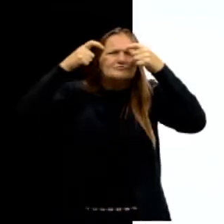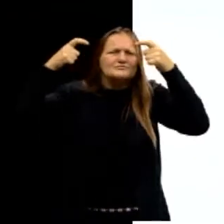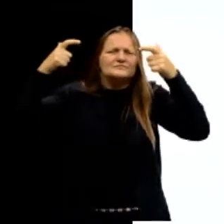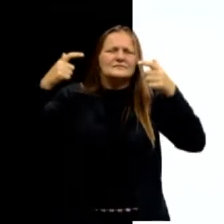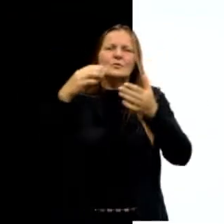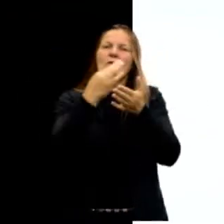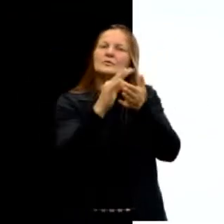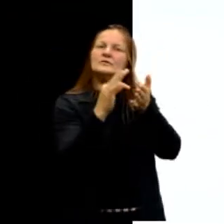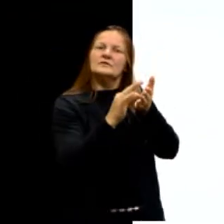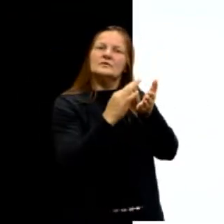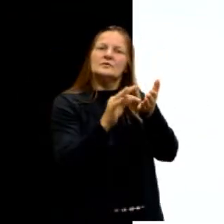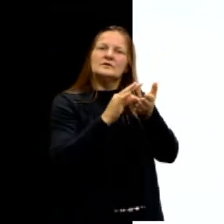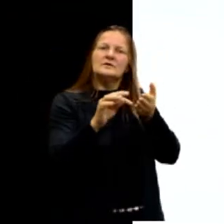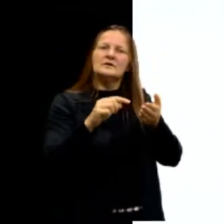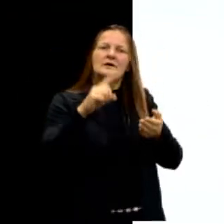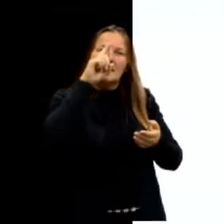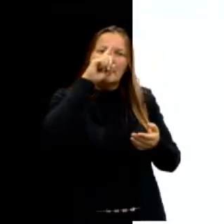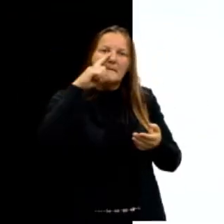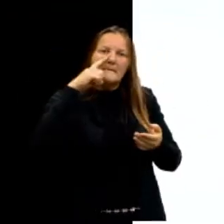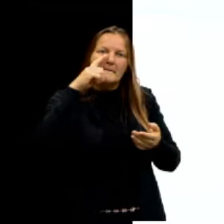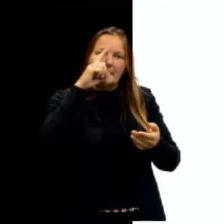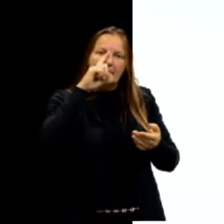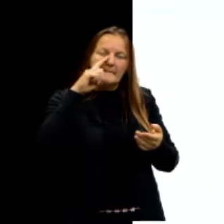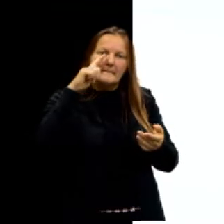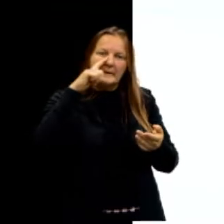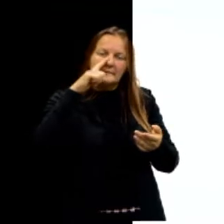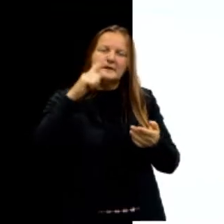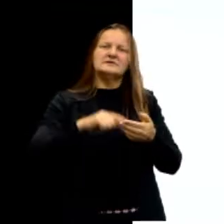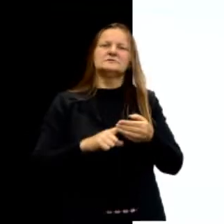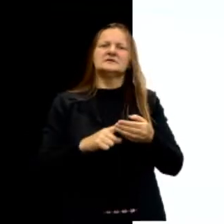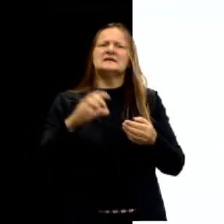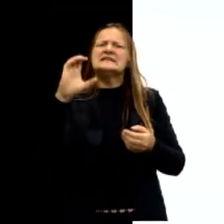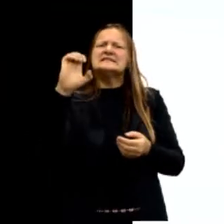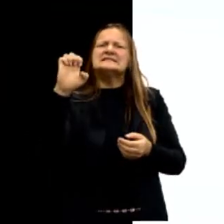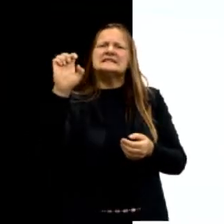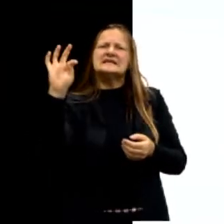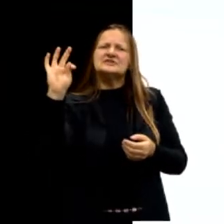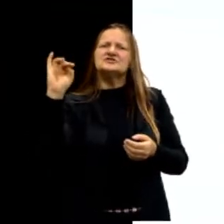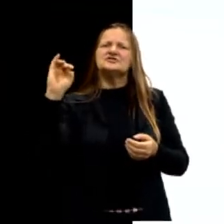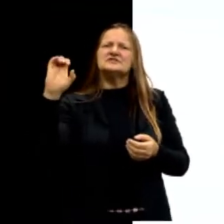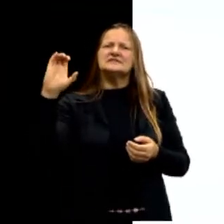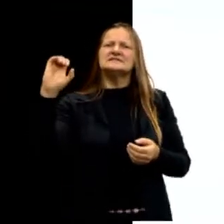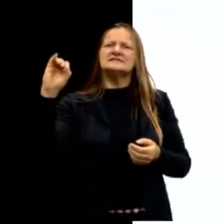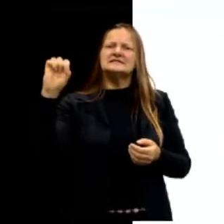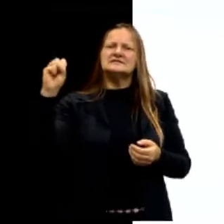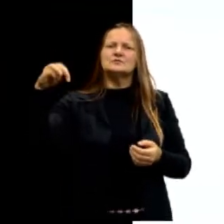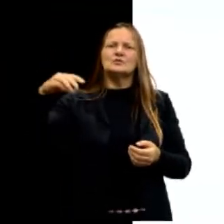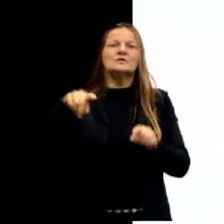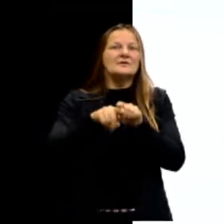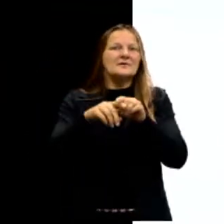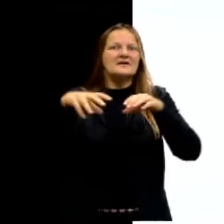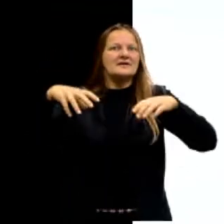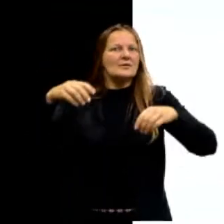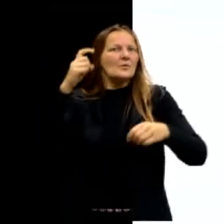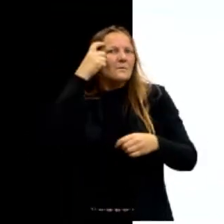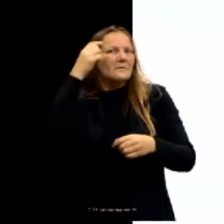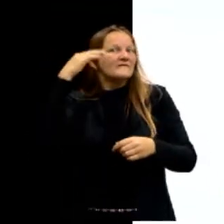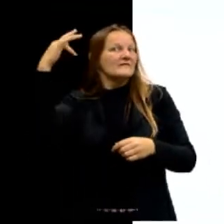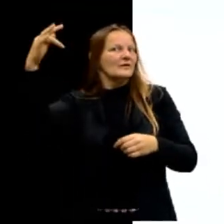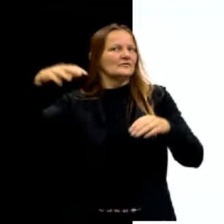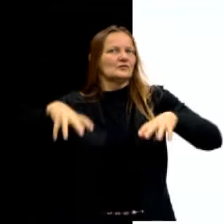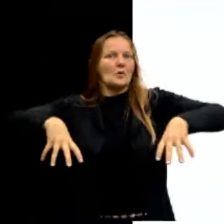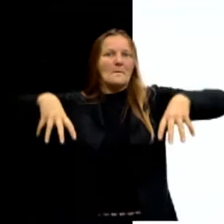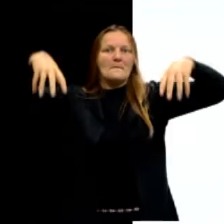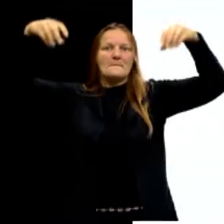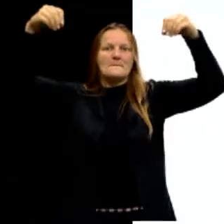de quem? Parmênides, Platão, Aristóteles, Ceticismo e também dos medievais. Ah, agora sim, lembraram?